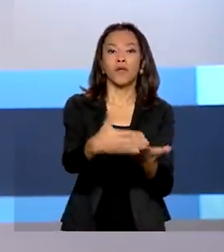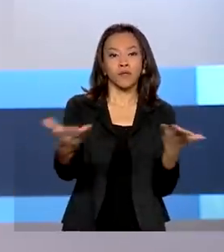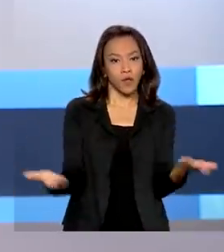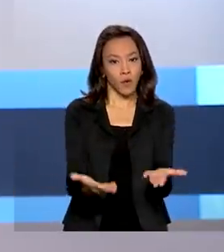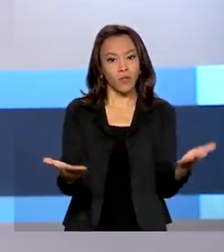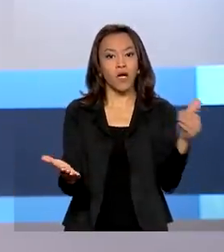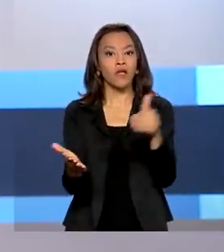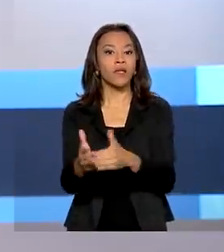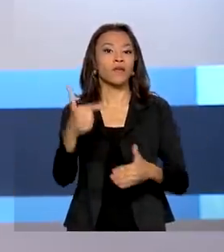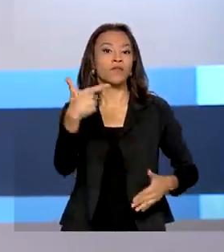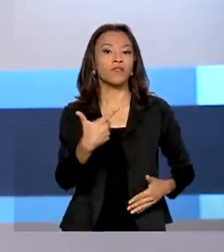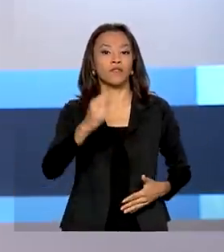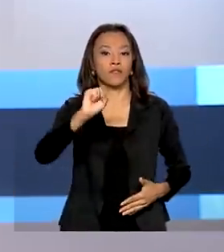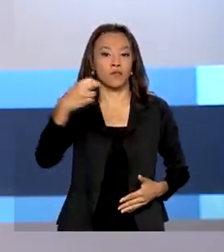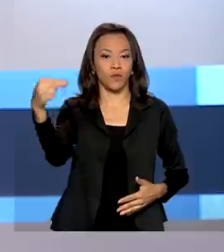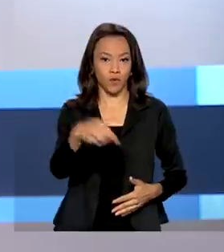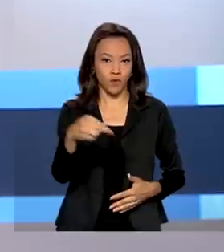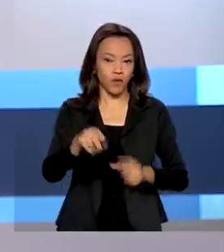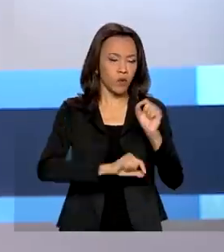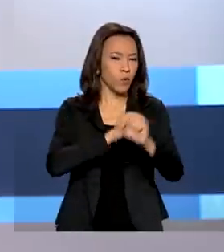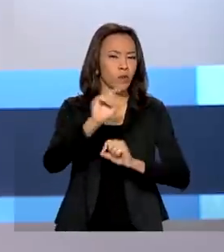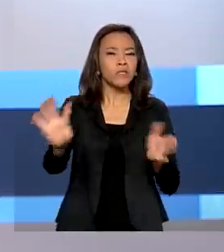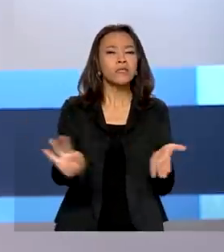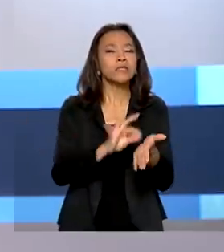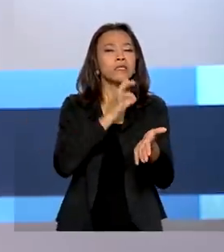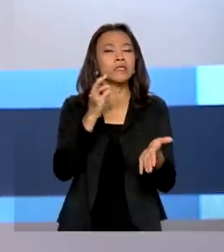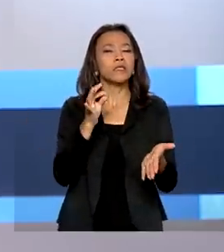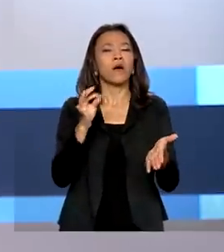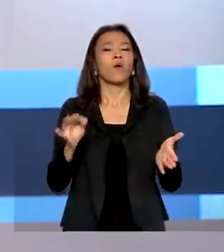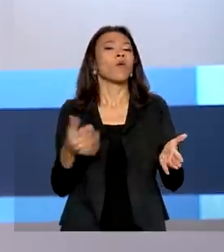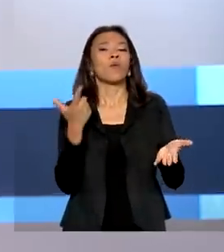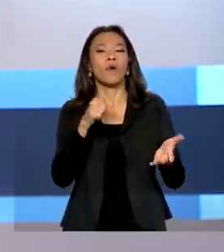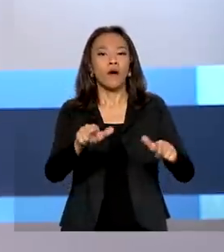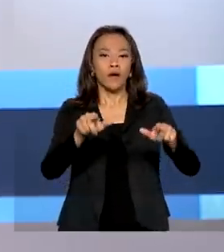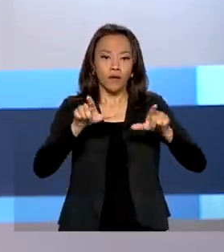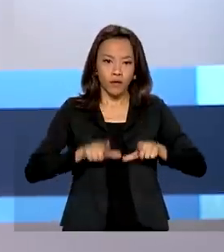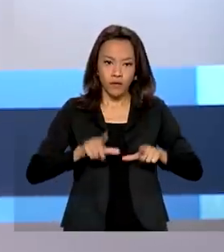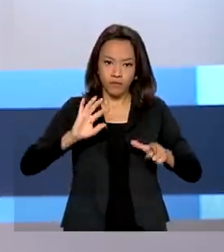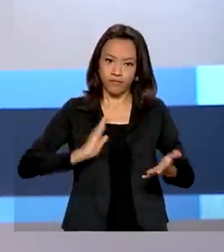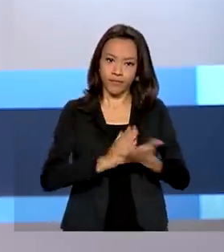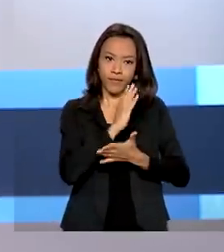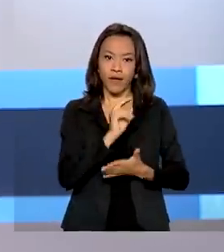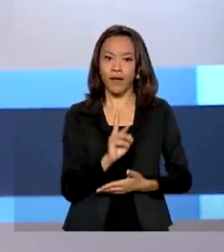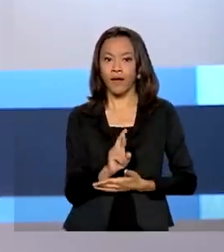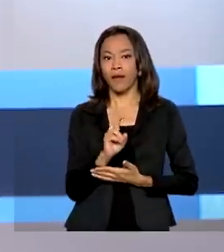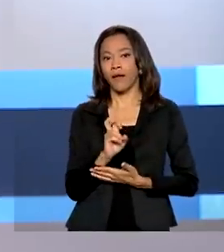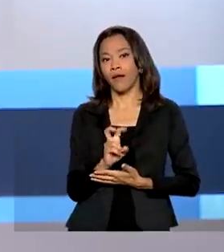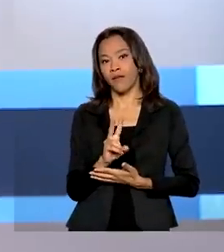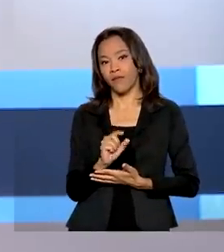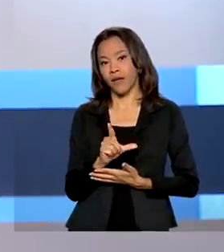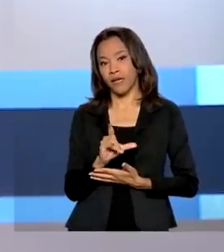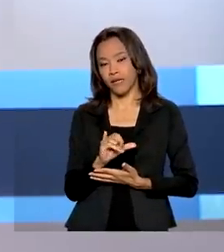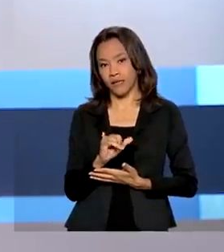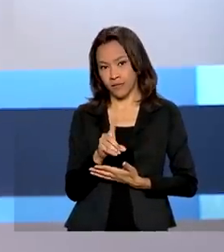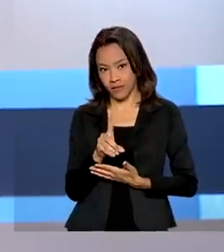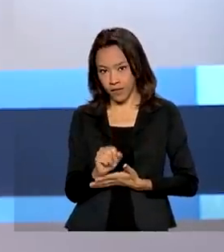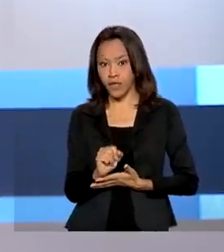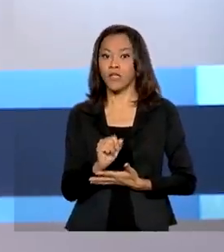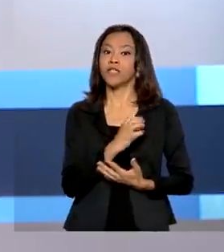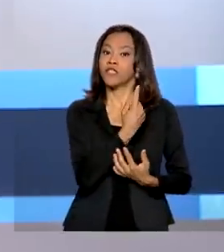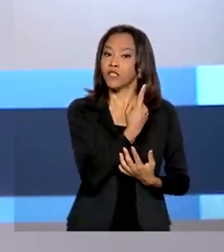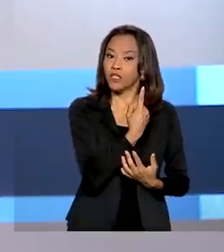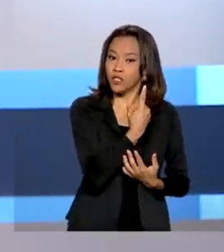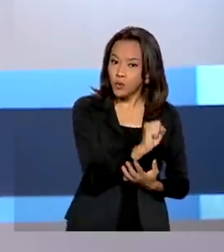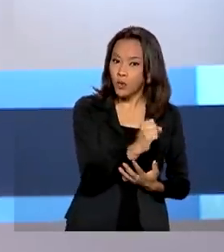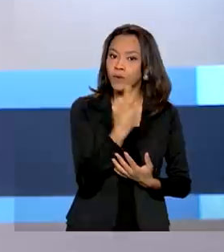inscrições para a segunda etapa do Revalida 2021. As provas serão aplicadas nos dias 18 e 19 de dezembro em